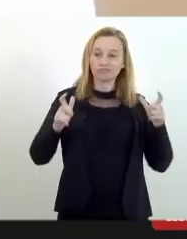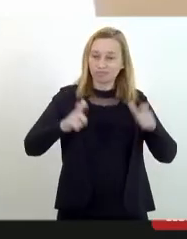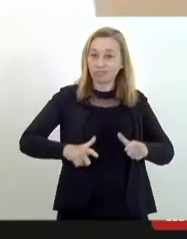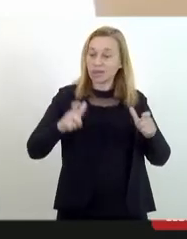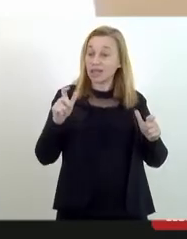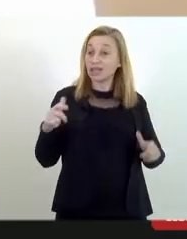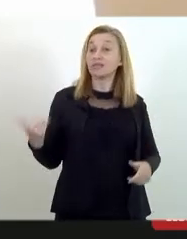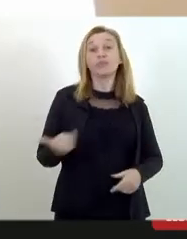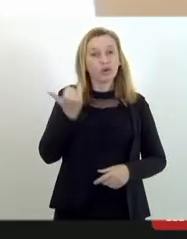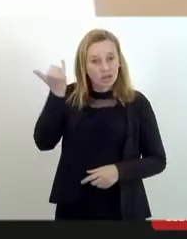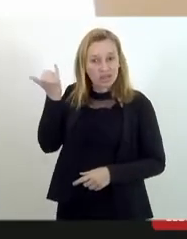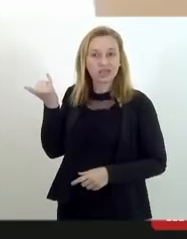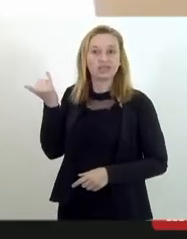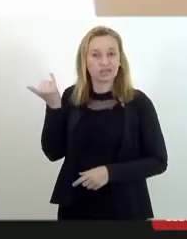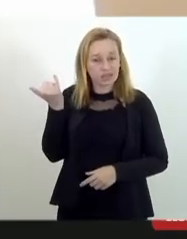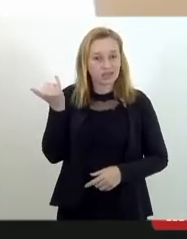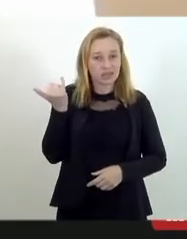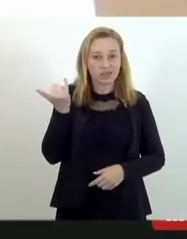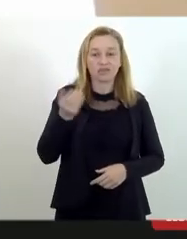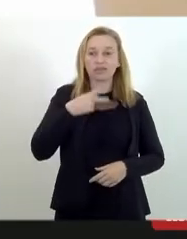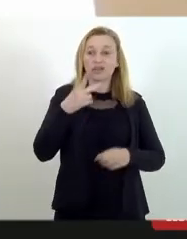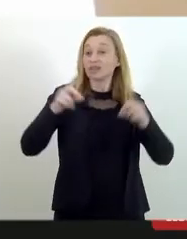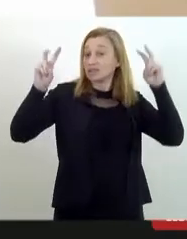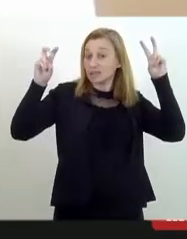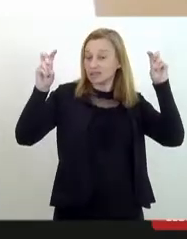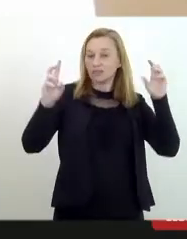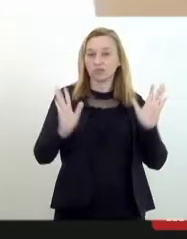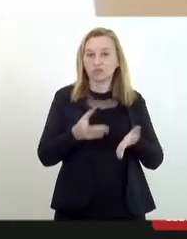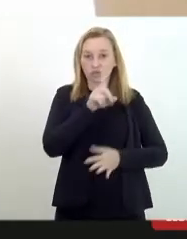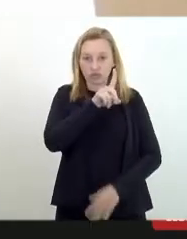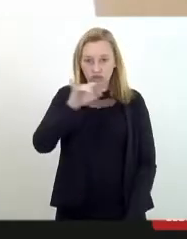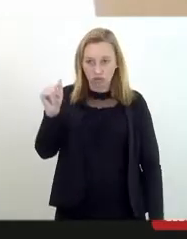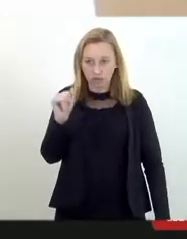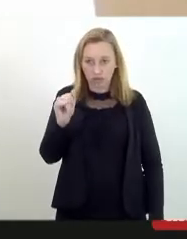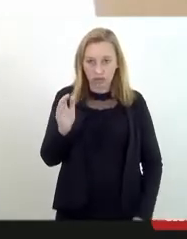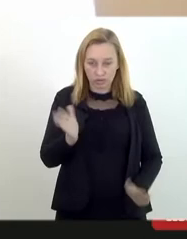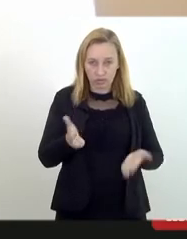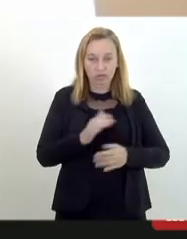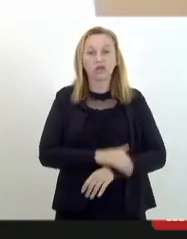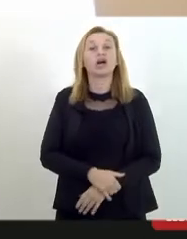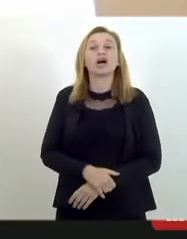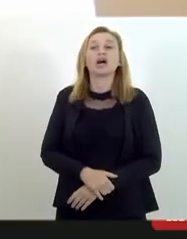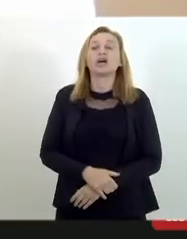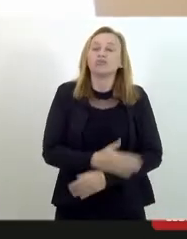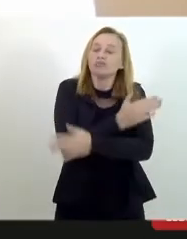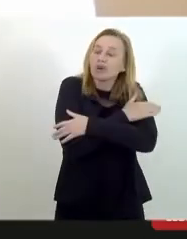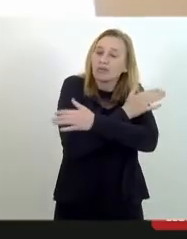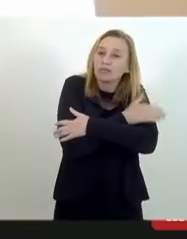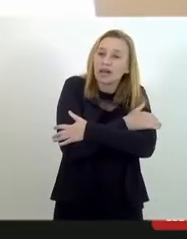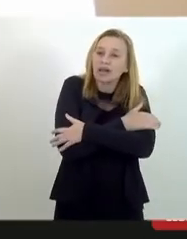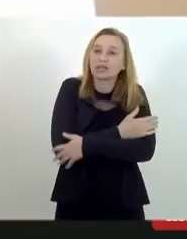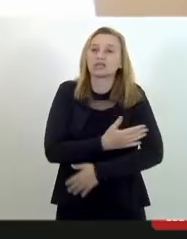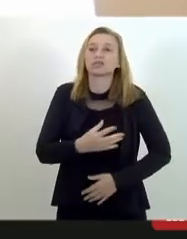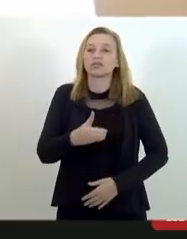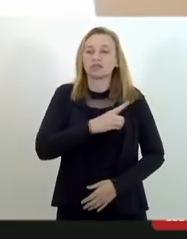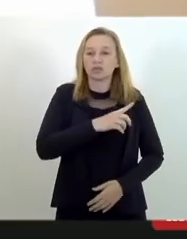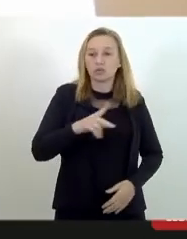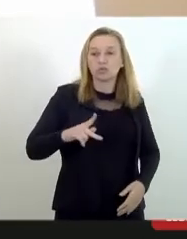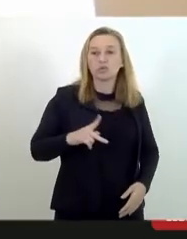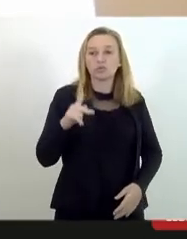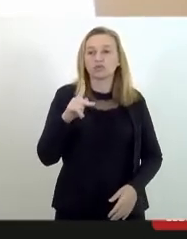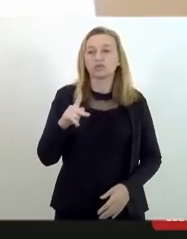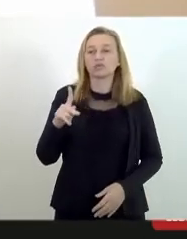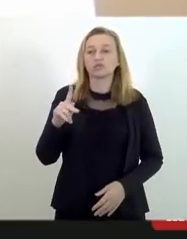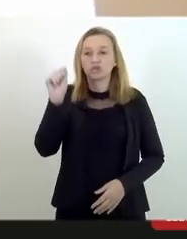importante para abordar essa temática nos dias atuais. Trago aqui o abraço afetuoso nosso defensor público-geral, doutor